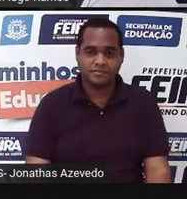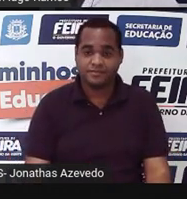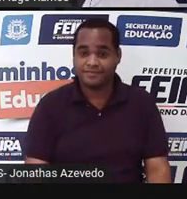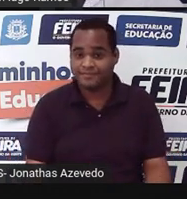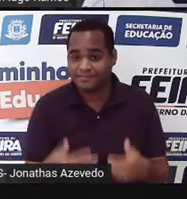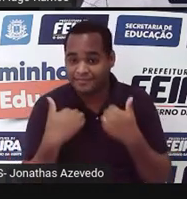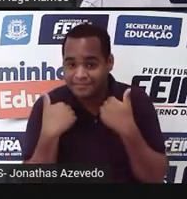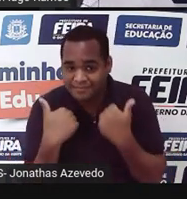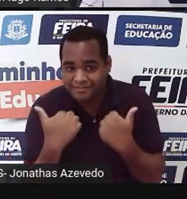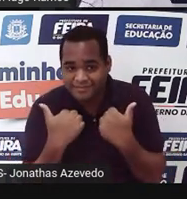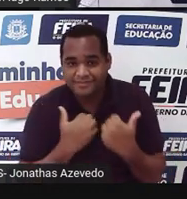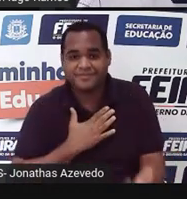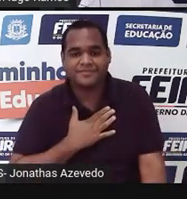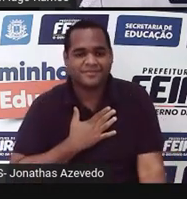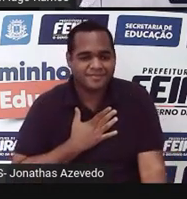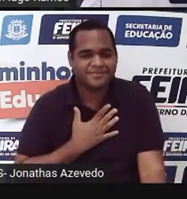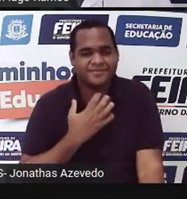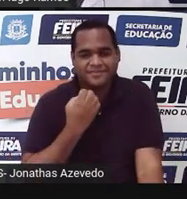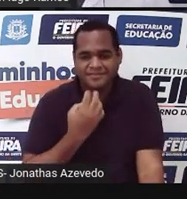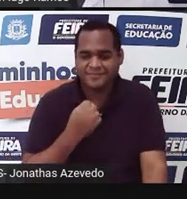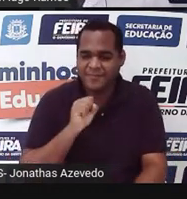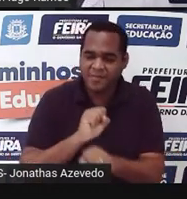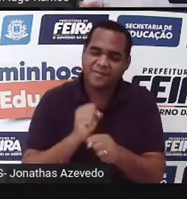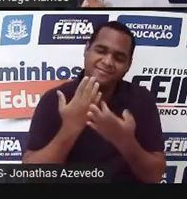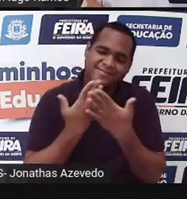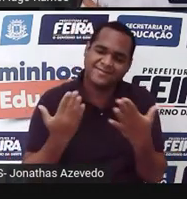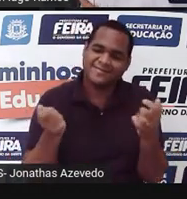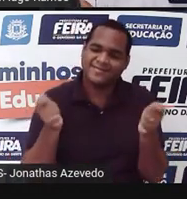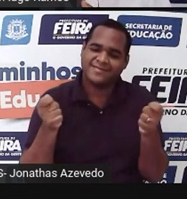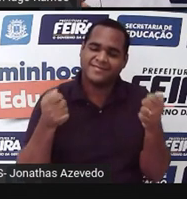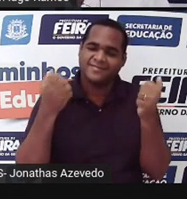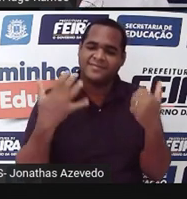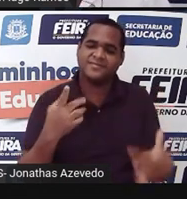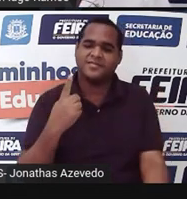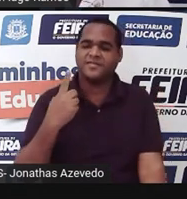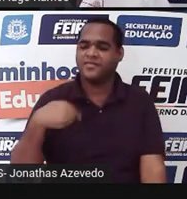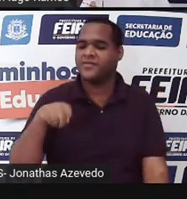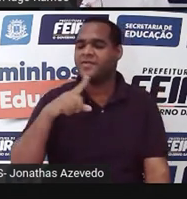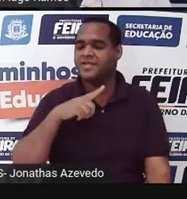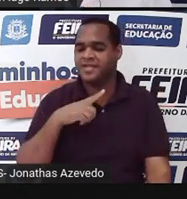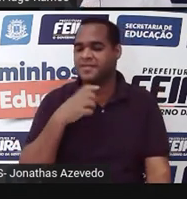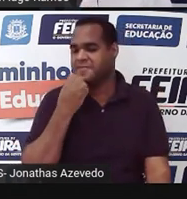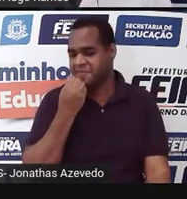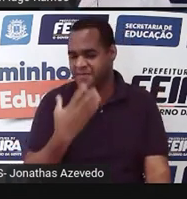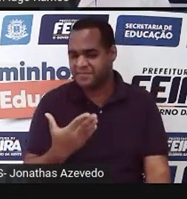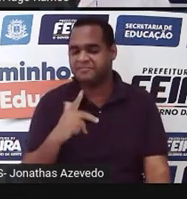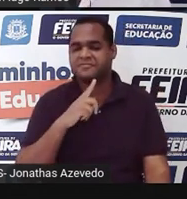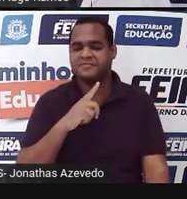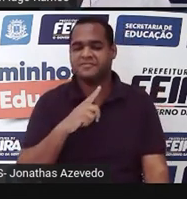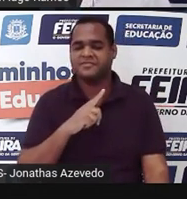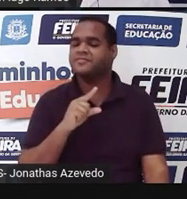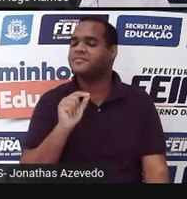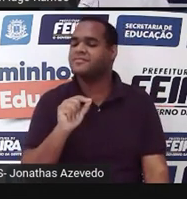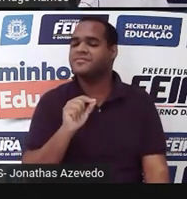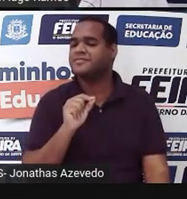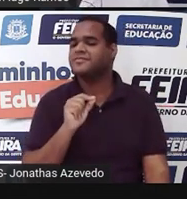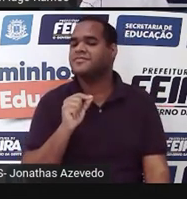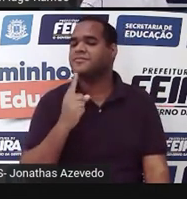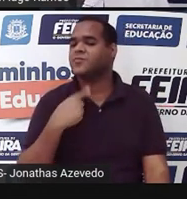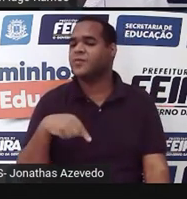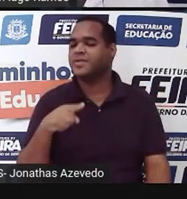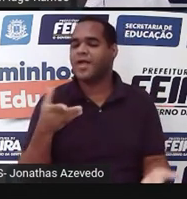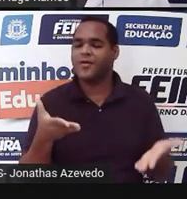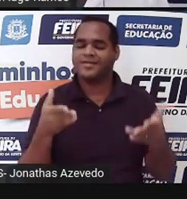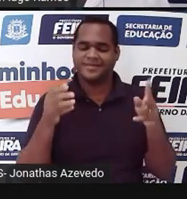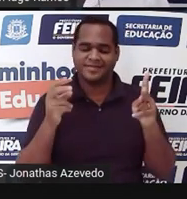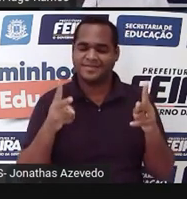curtiu a nossa aula? Eu espero que sim, nós curtimos bastante, tá bom? Mas a gente vai